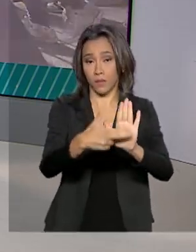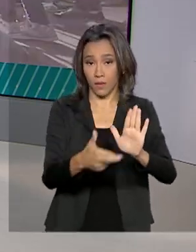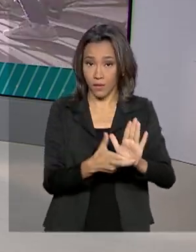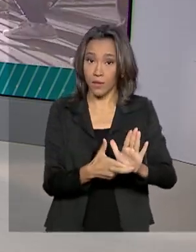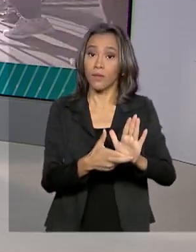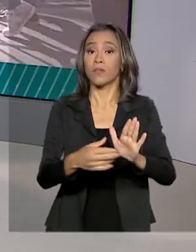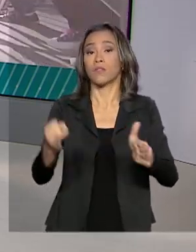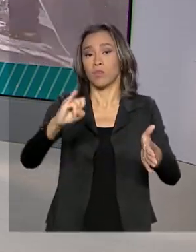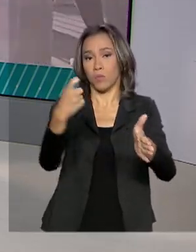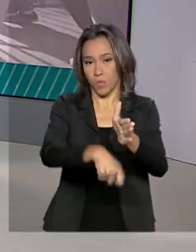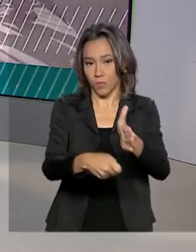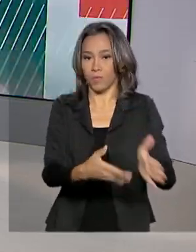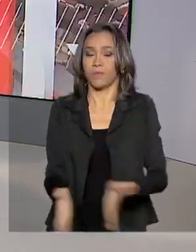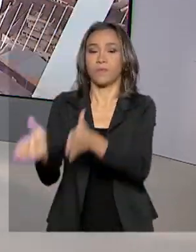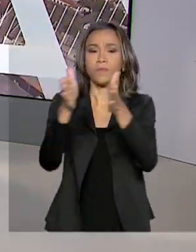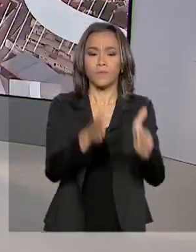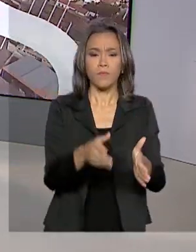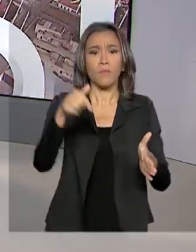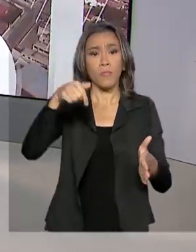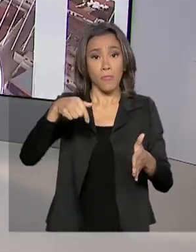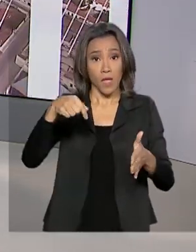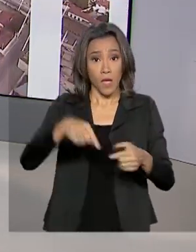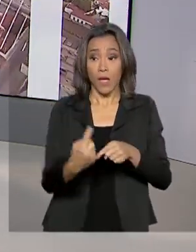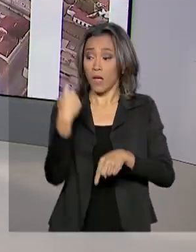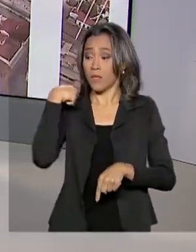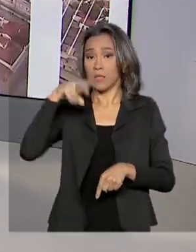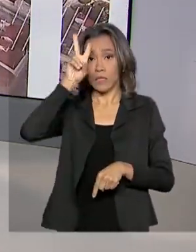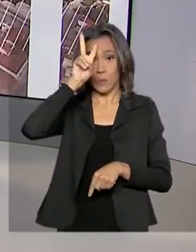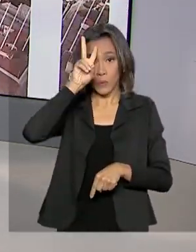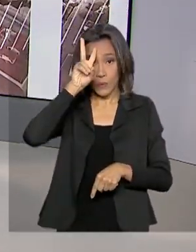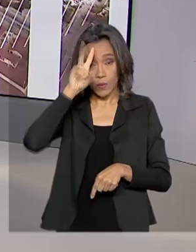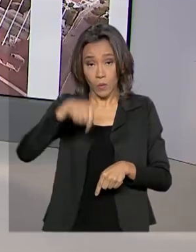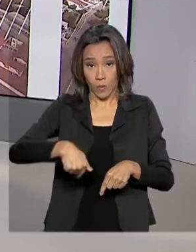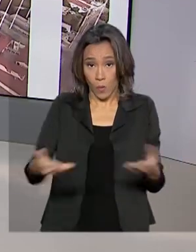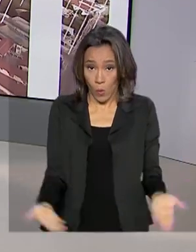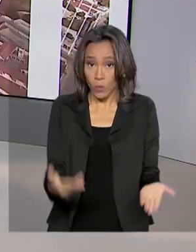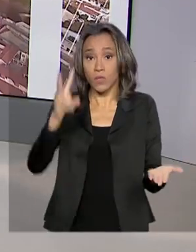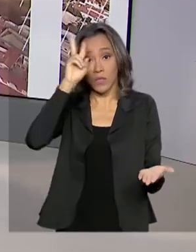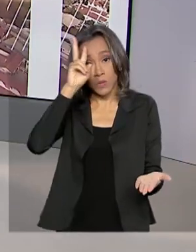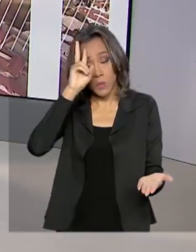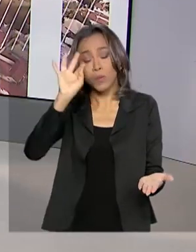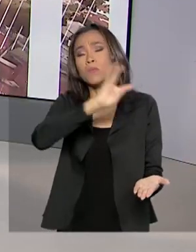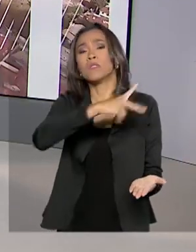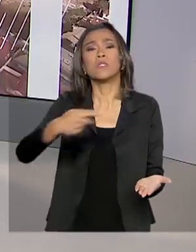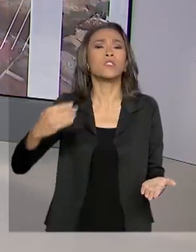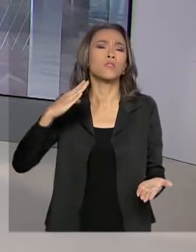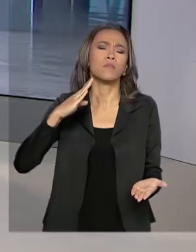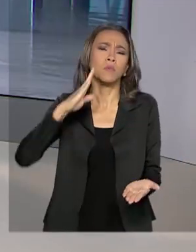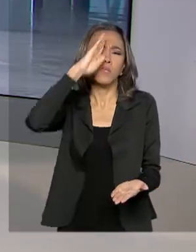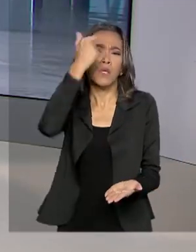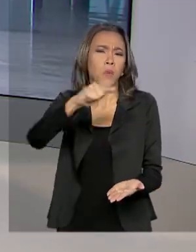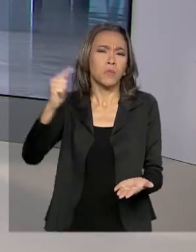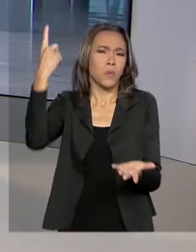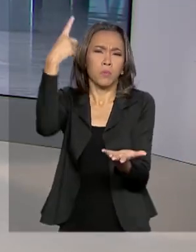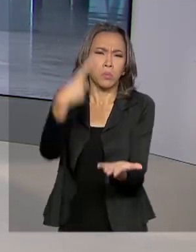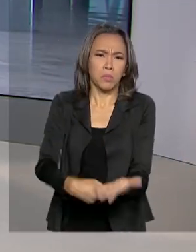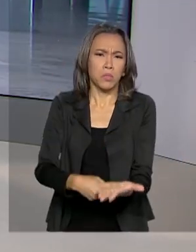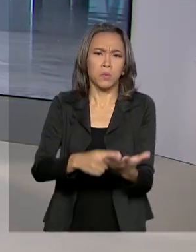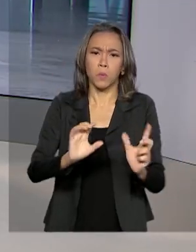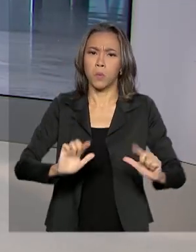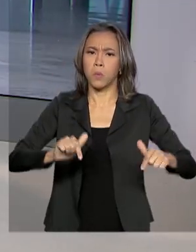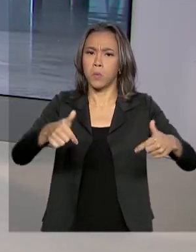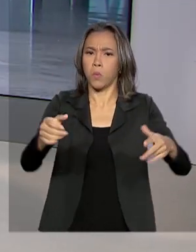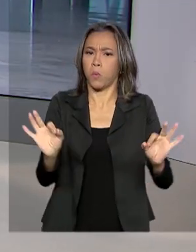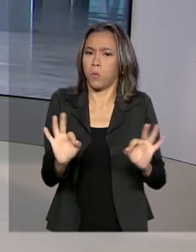Nesta segunda-feira, o presidente Jair Bolsonaro não tem compromissos oficiais, não é isso, Luciana Colares de Holanda? Bom dia pra você,